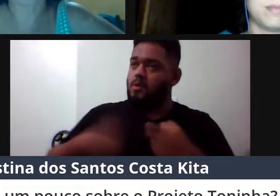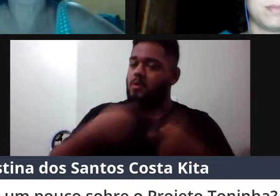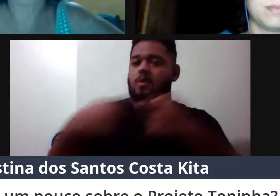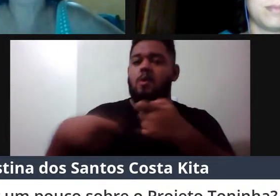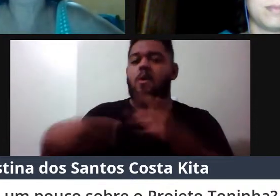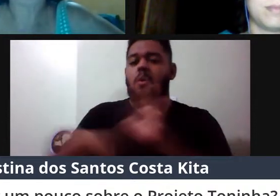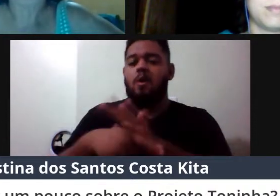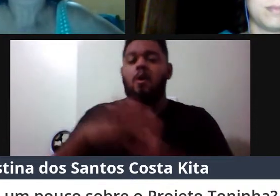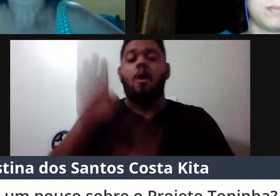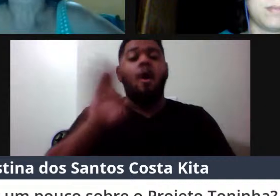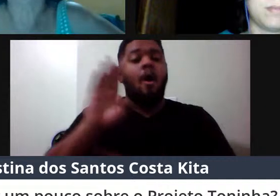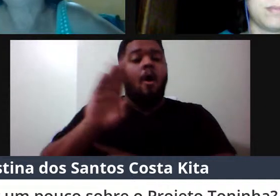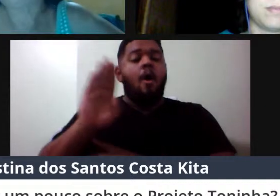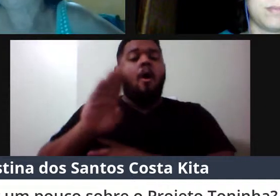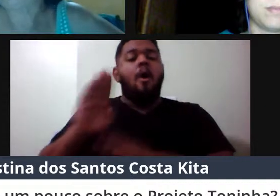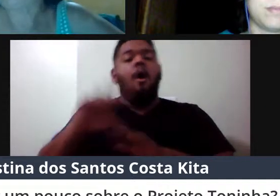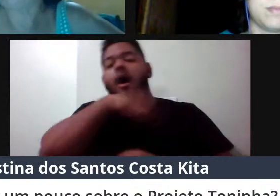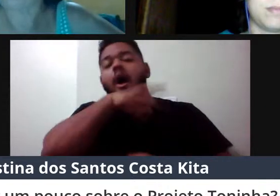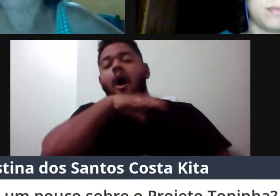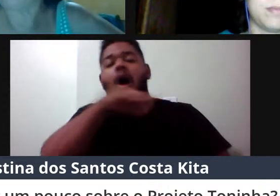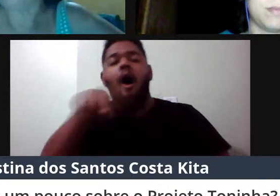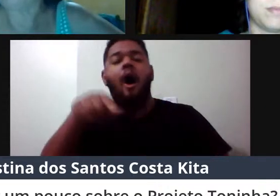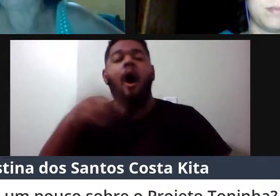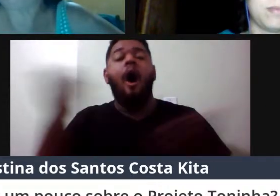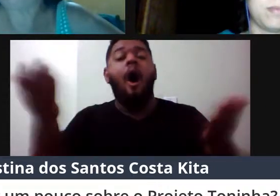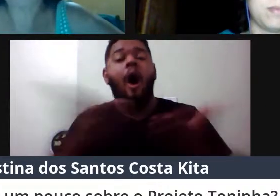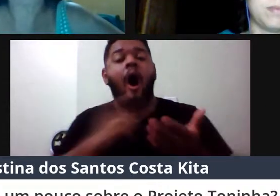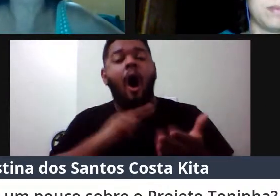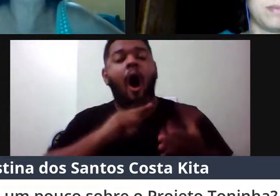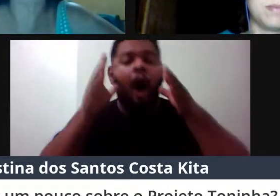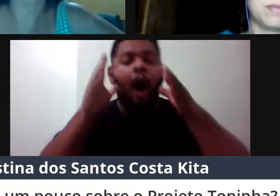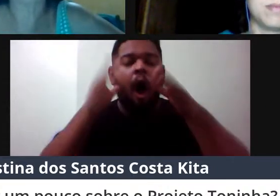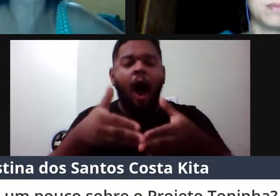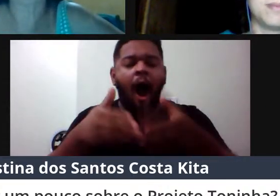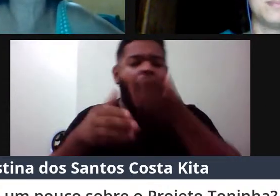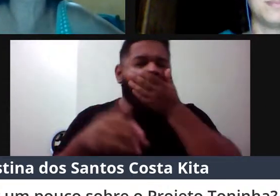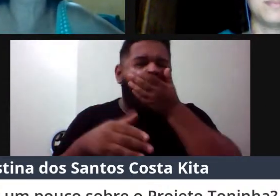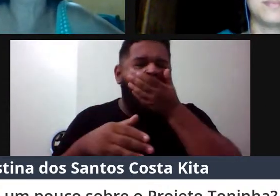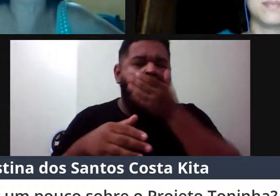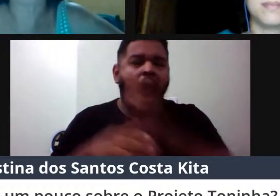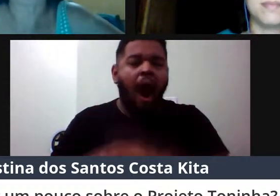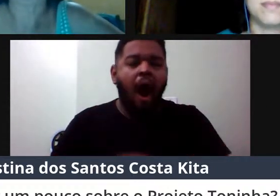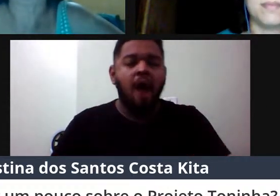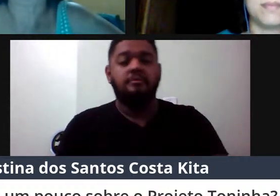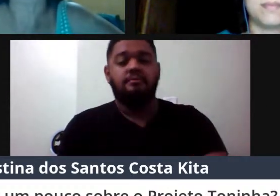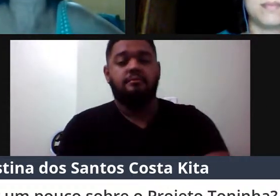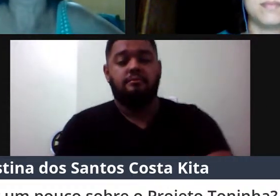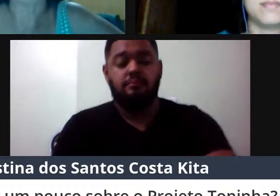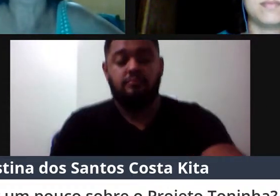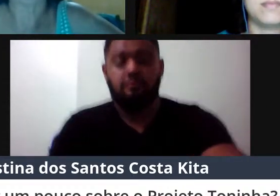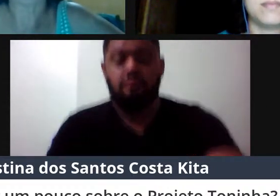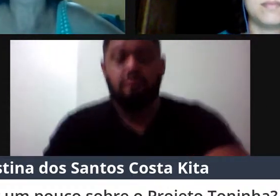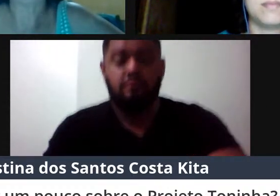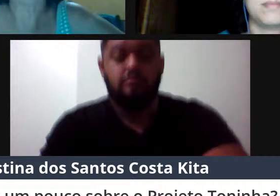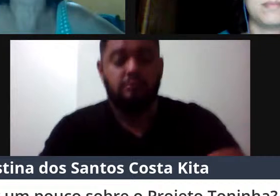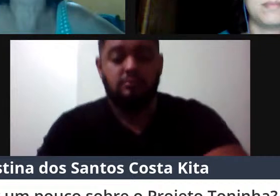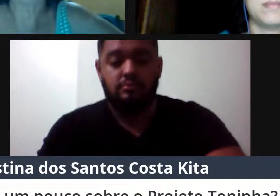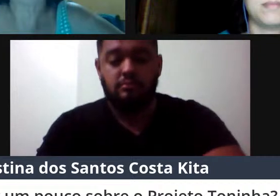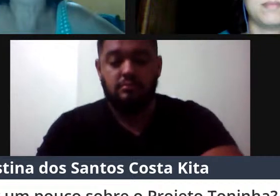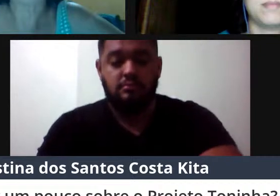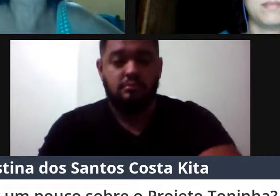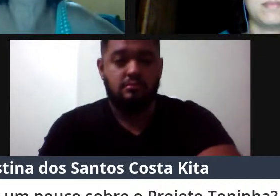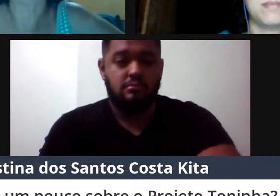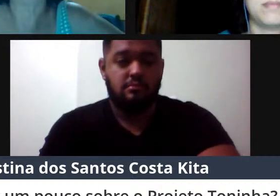biologia da espécie, e hoje a gente tem um foco também muito grande, estamos buscando atuar de forma mais